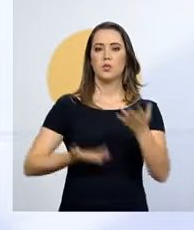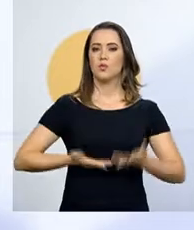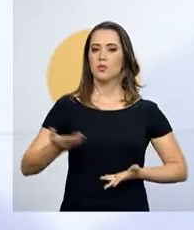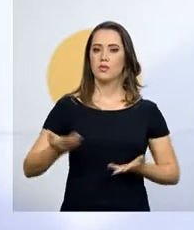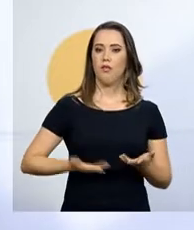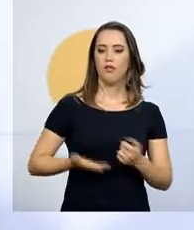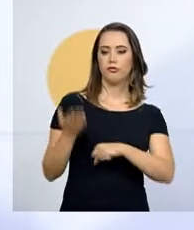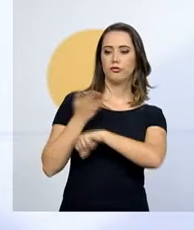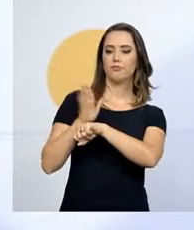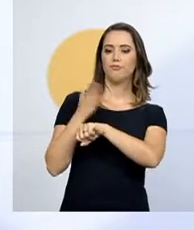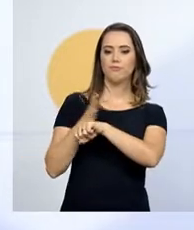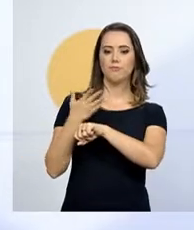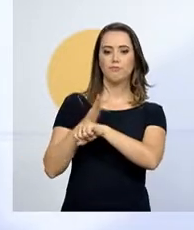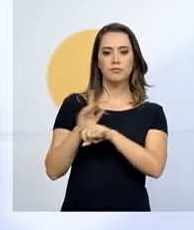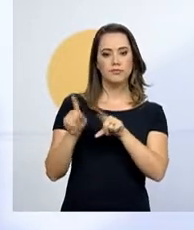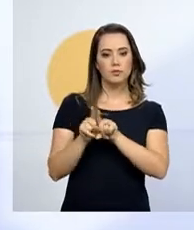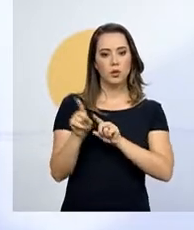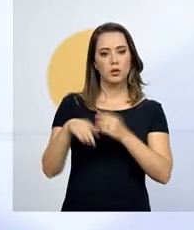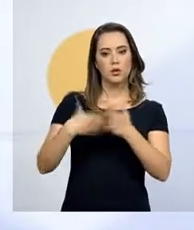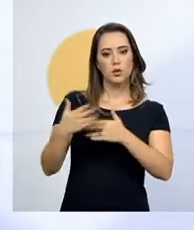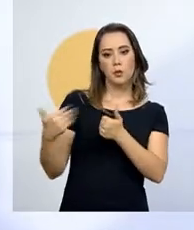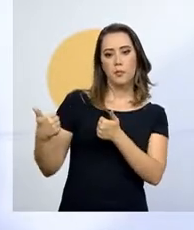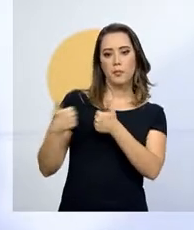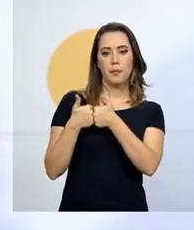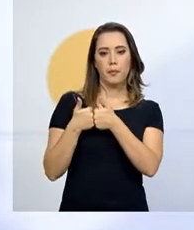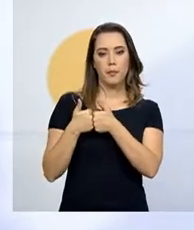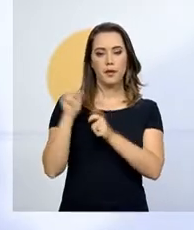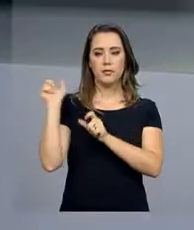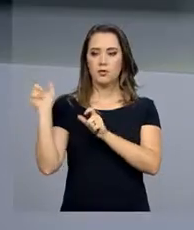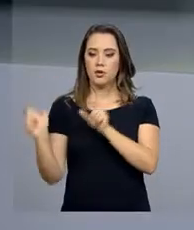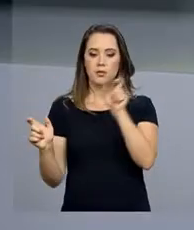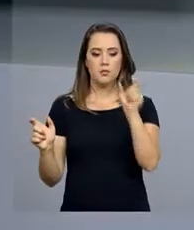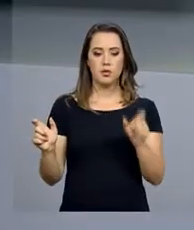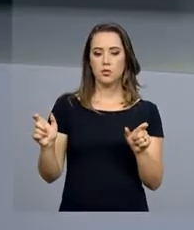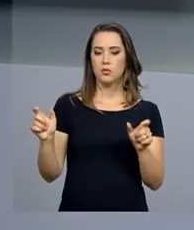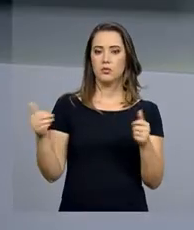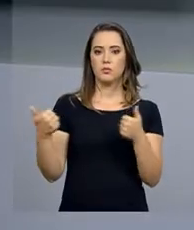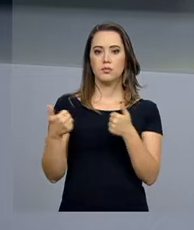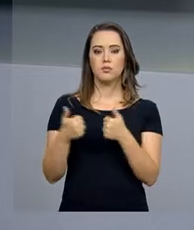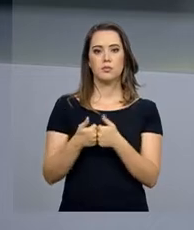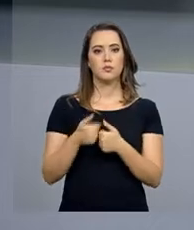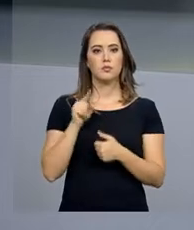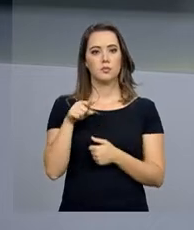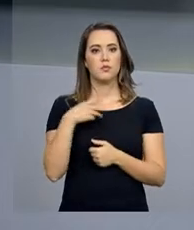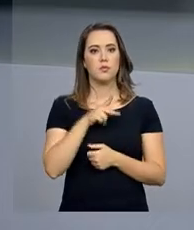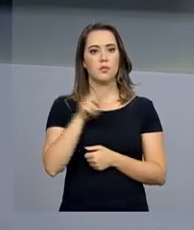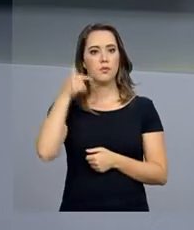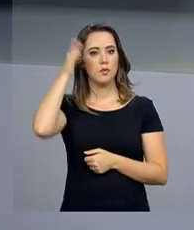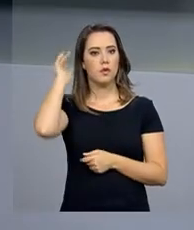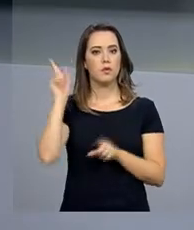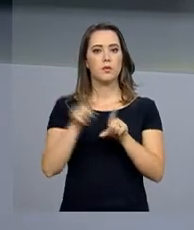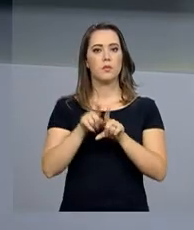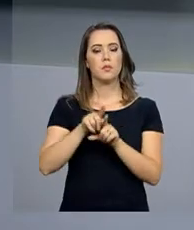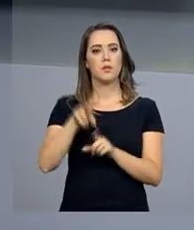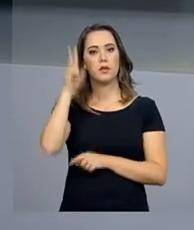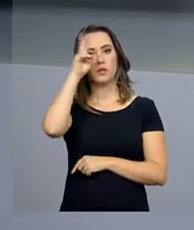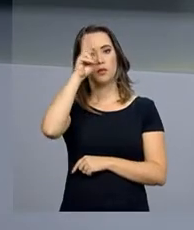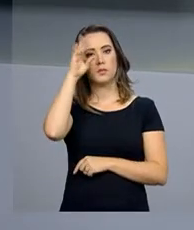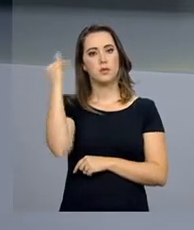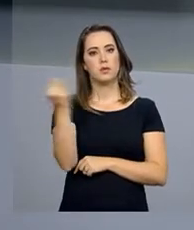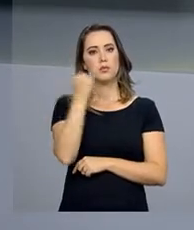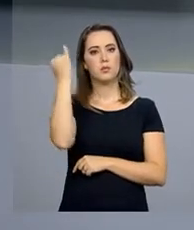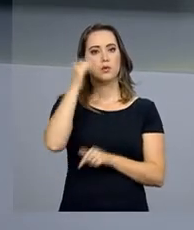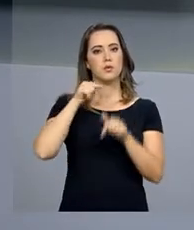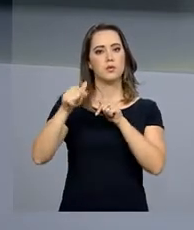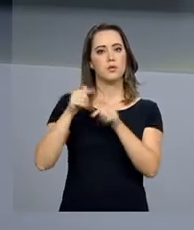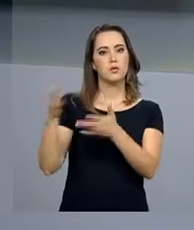capacitação, a serviço da aproximação das pessoas. Michel Temer também lembrou a importância do trabalho voluntário